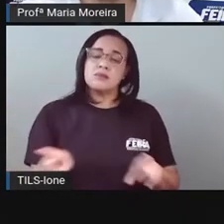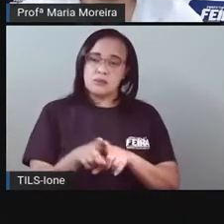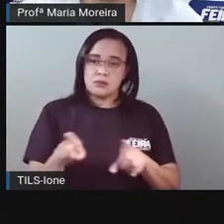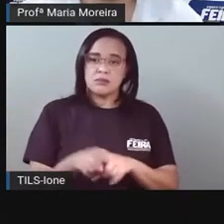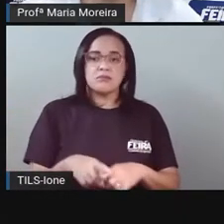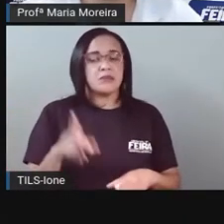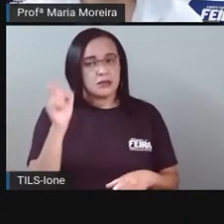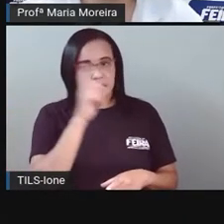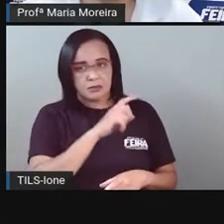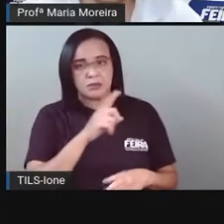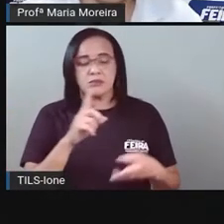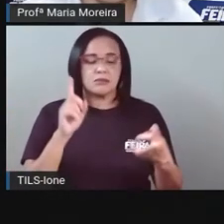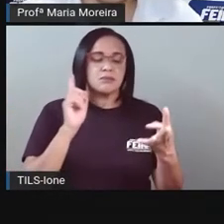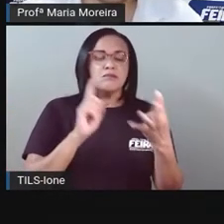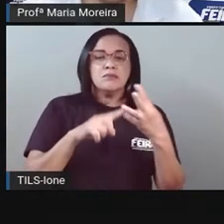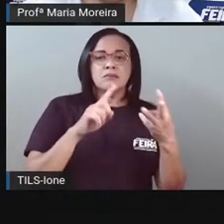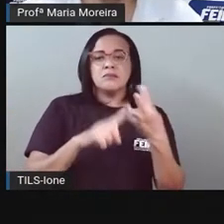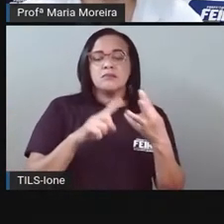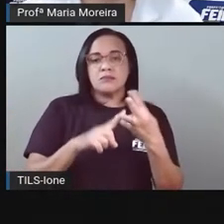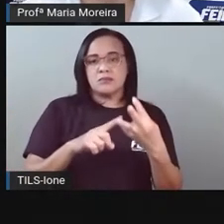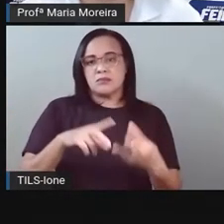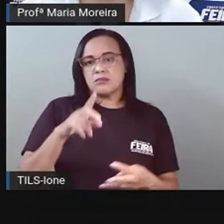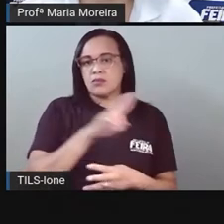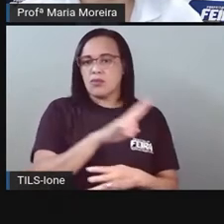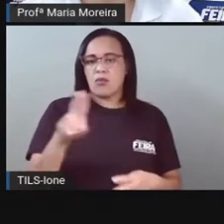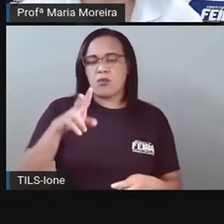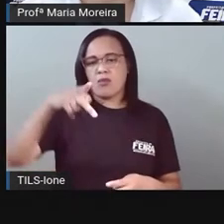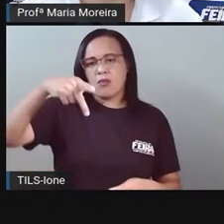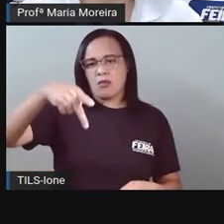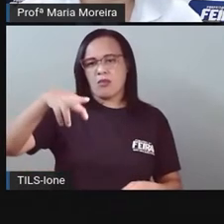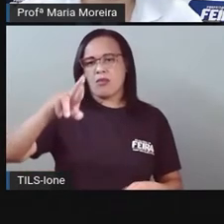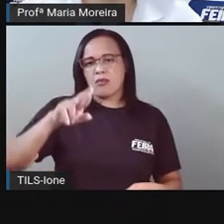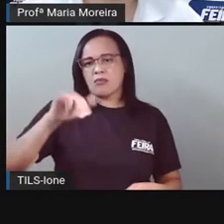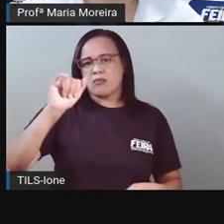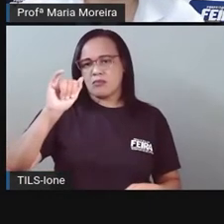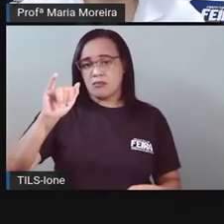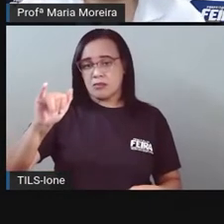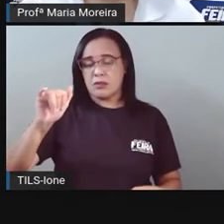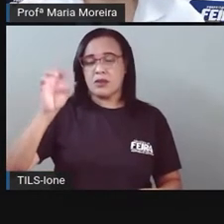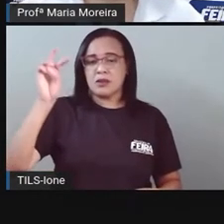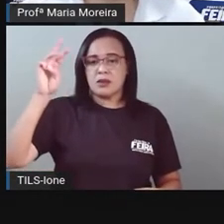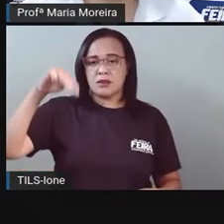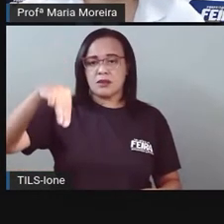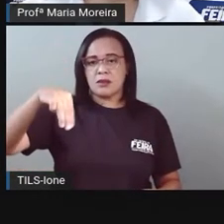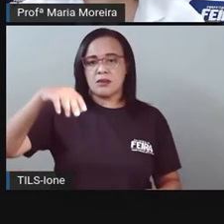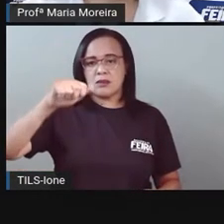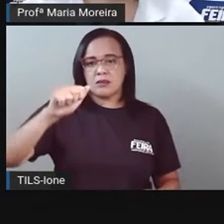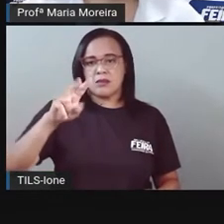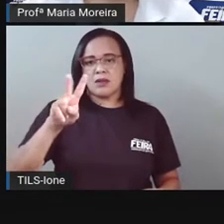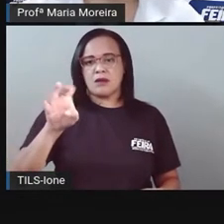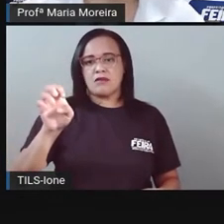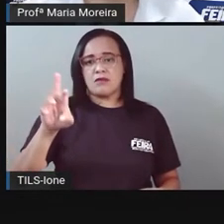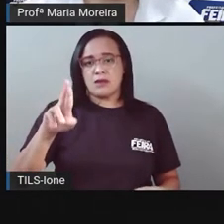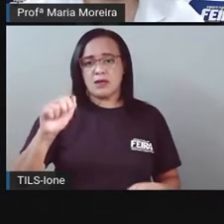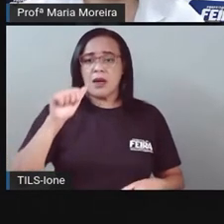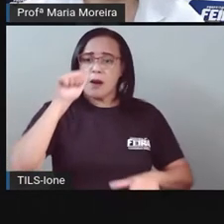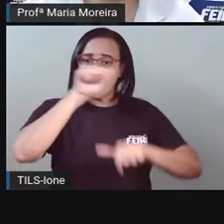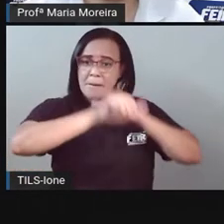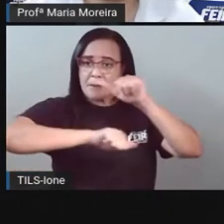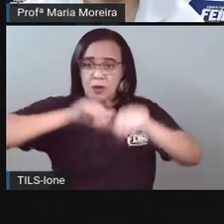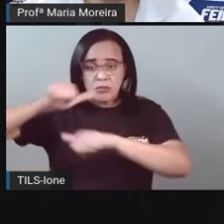De Feira de Santana Getúlio Vargas Né? Um prédio aqui O prédio é maio A primavera é um período de mudanças Nas